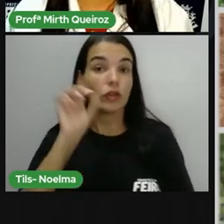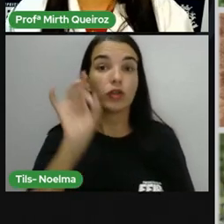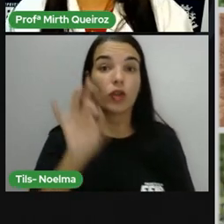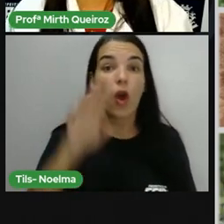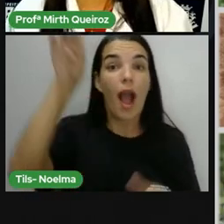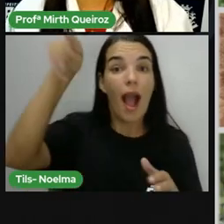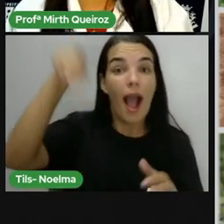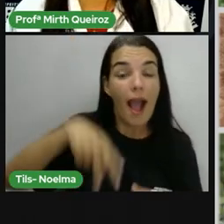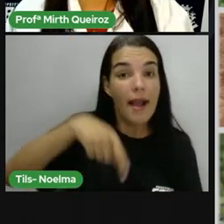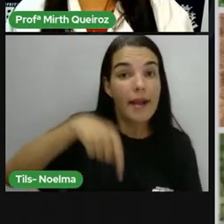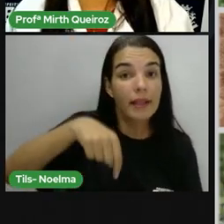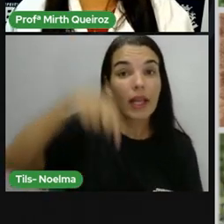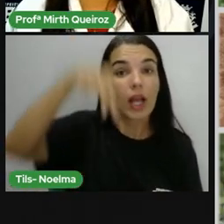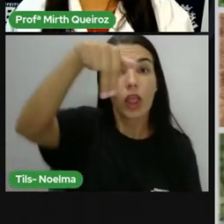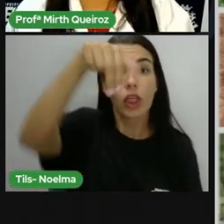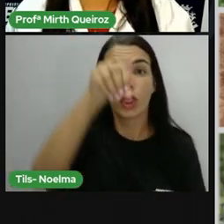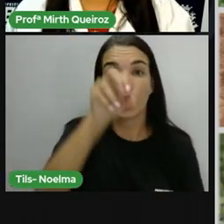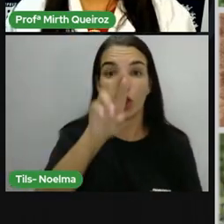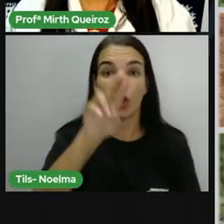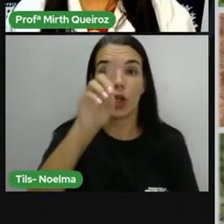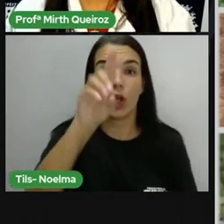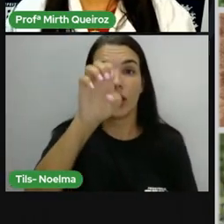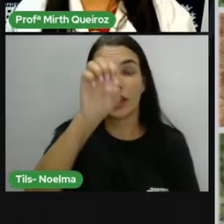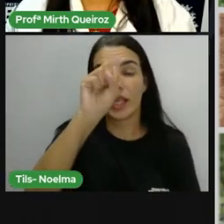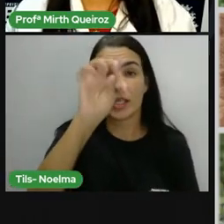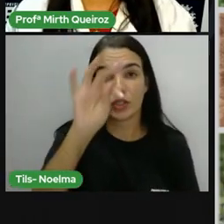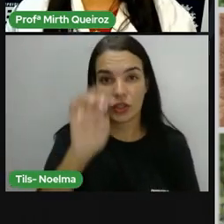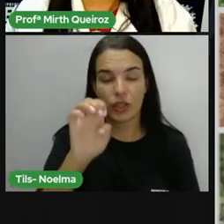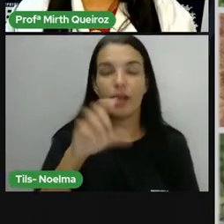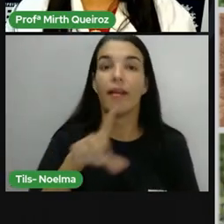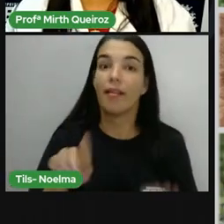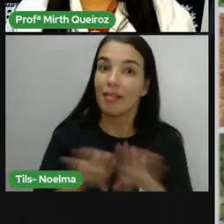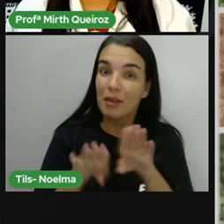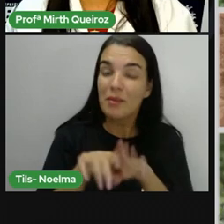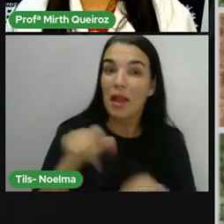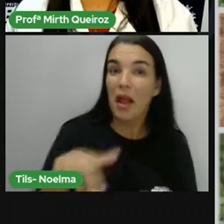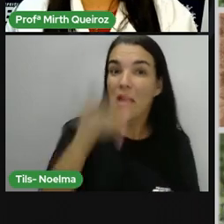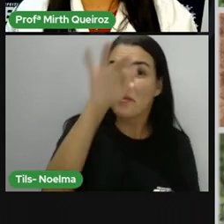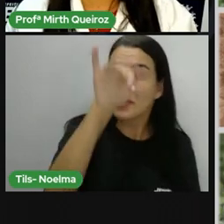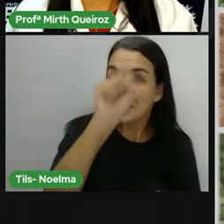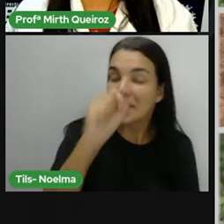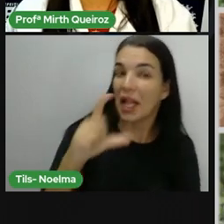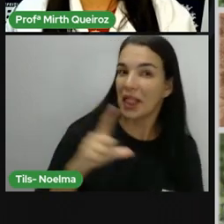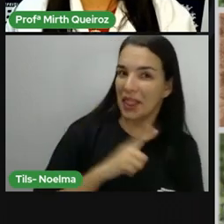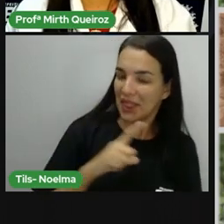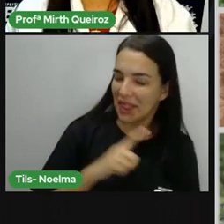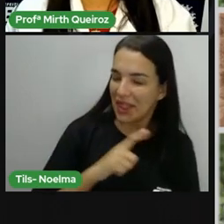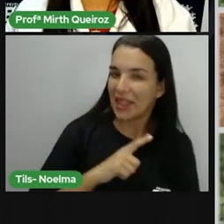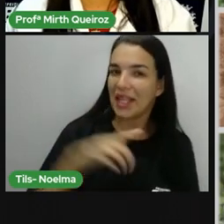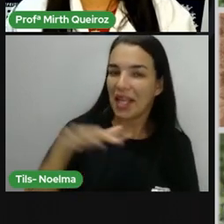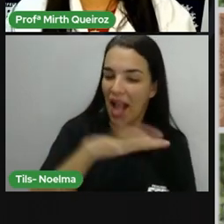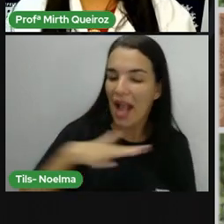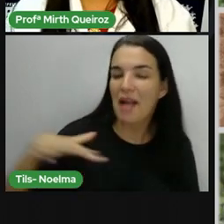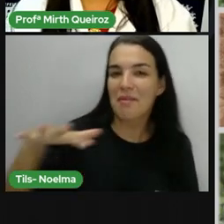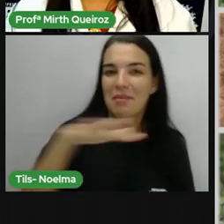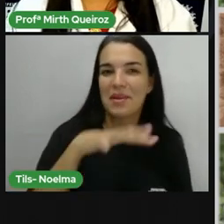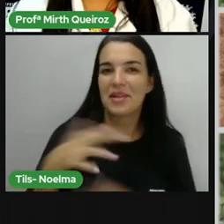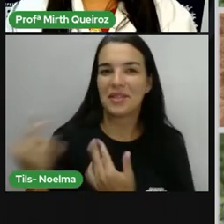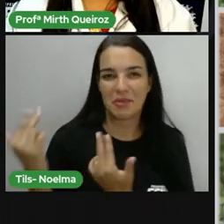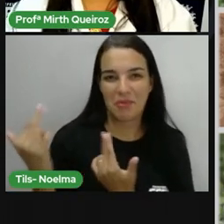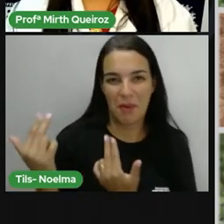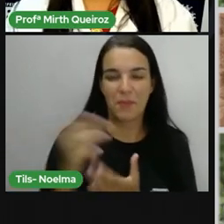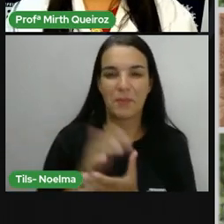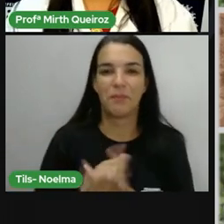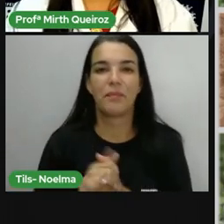% do seu bioma é de caatinga. E hoje nós vamos conhecer um pouquinho mais dos animais que fazem parte aí da